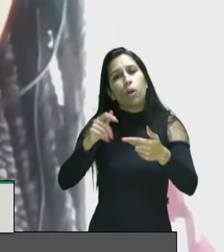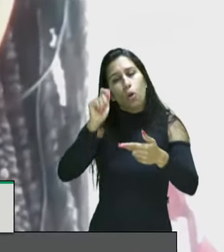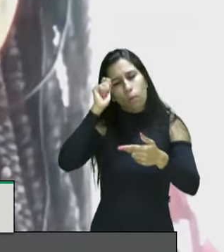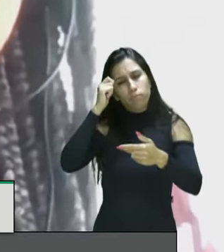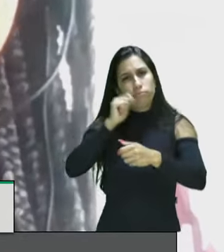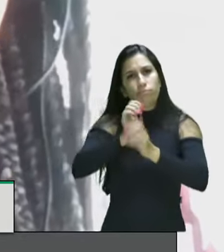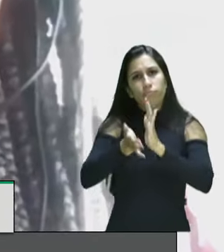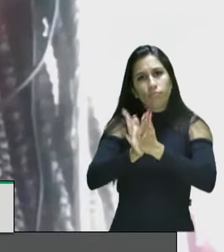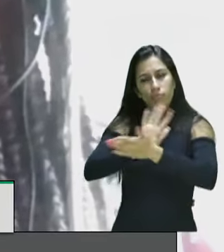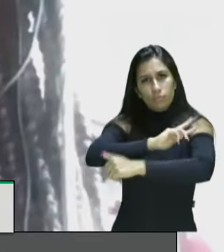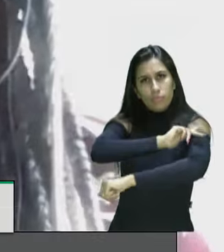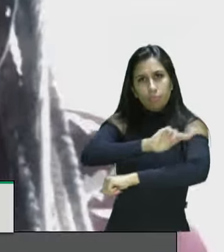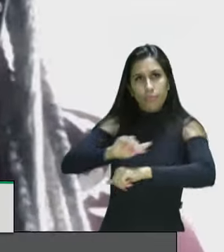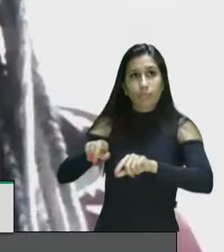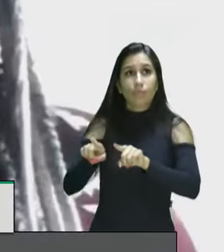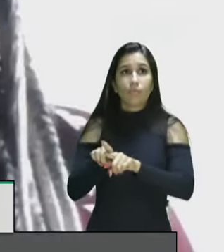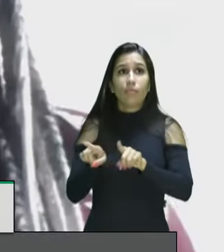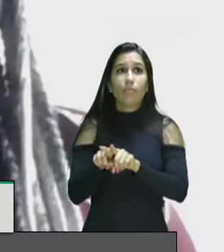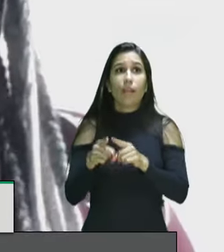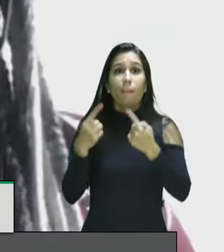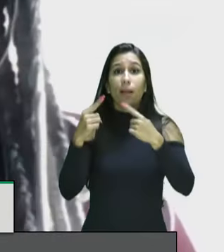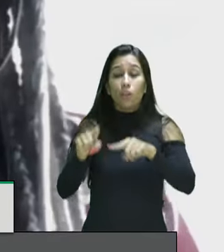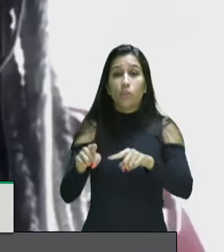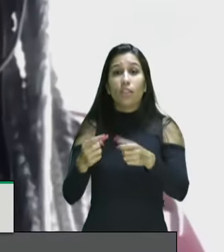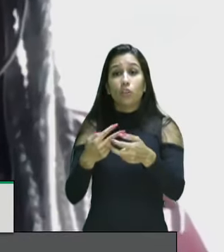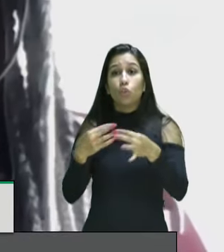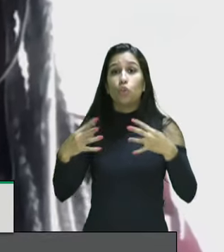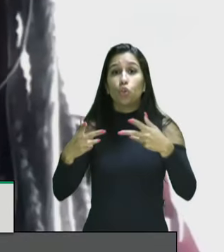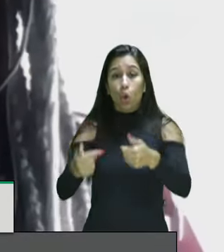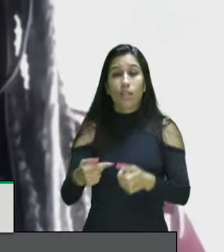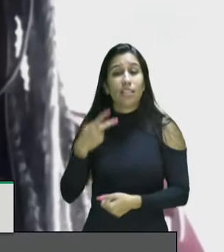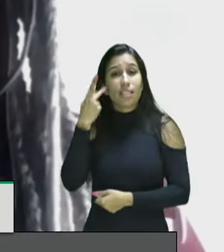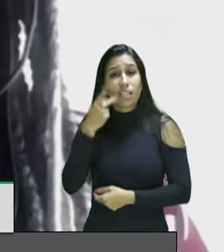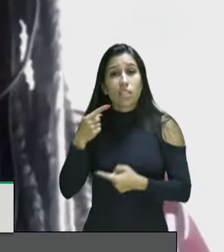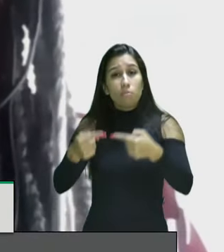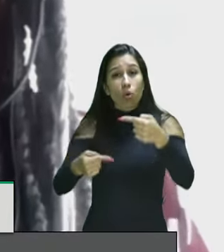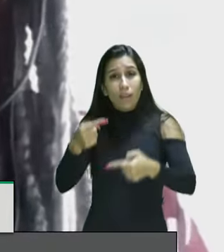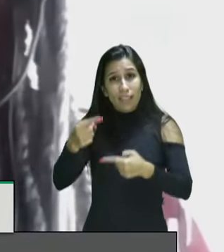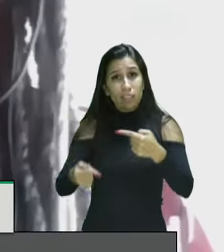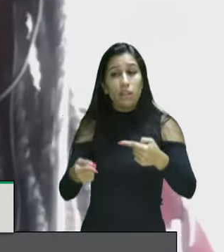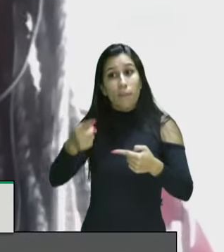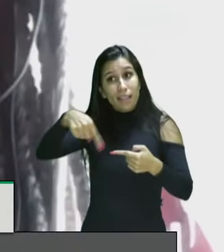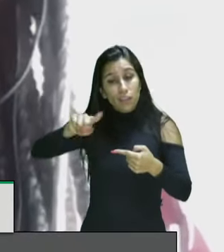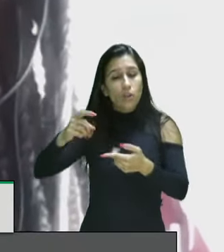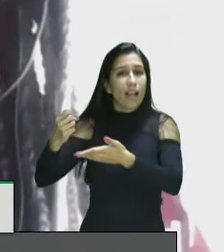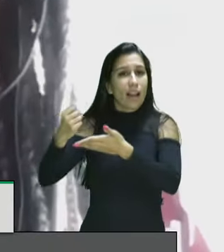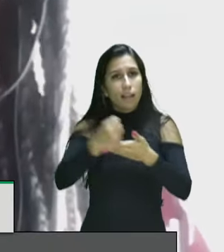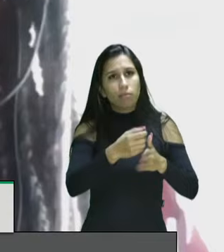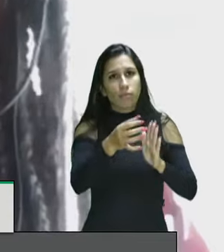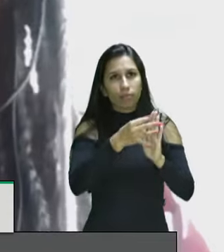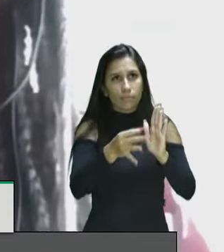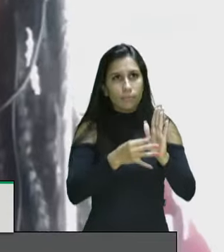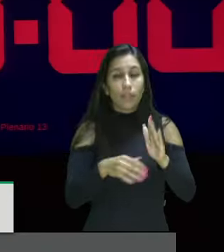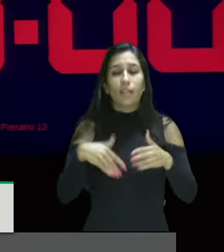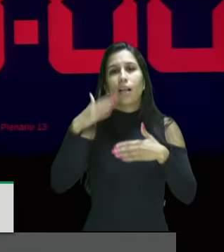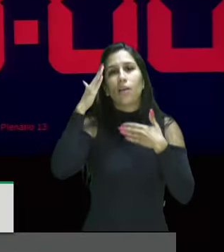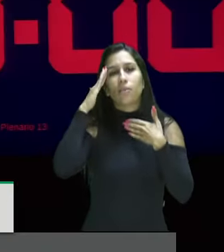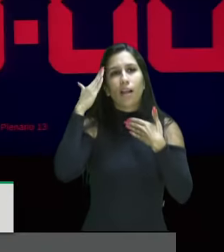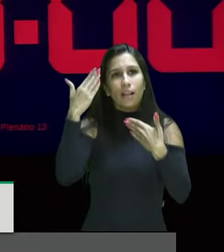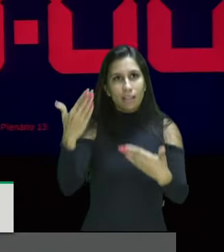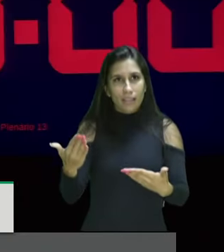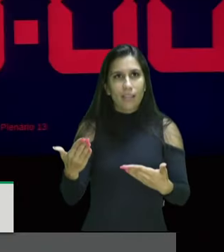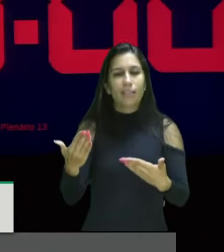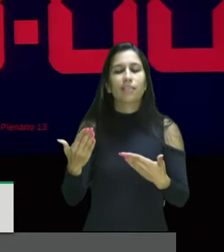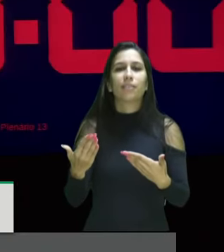a esses desmontes de políticas que vão possibilitar que essas recomendações jamais sejam cumpridas eu agradeço a atenção